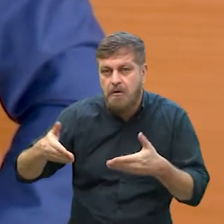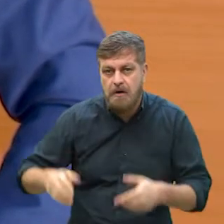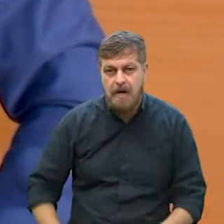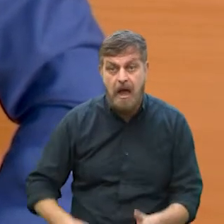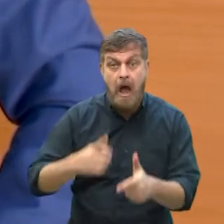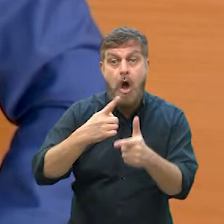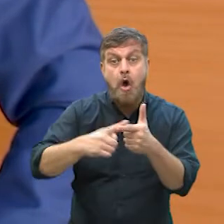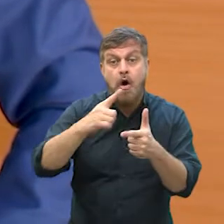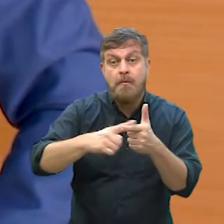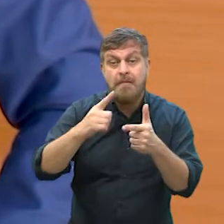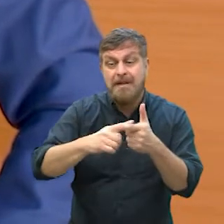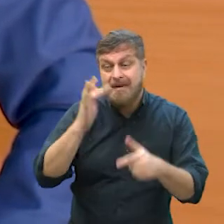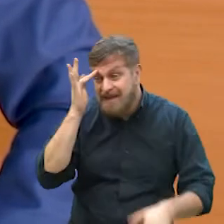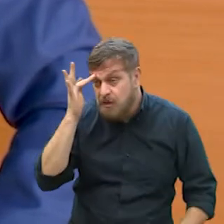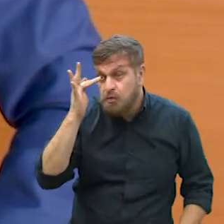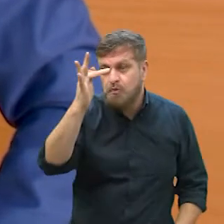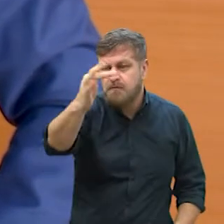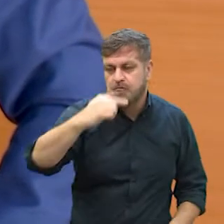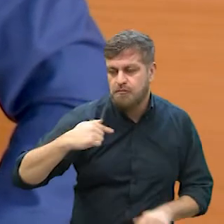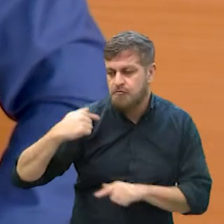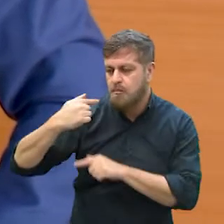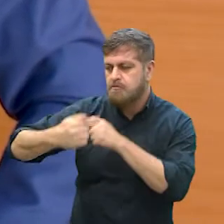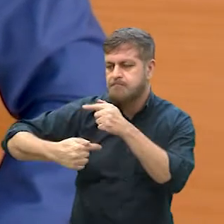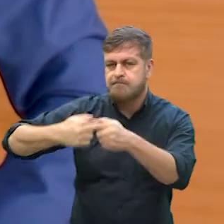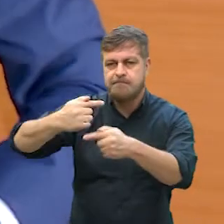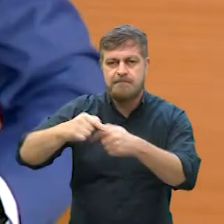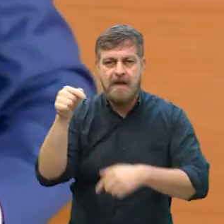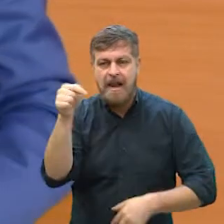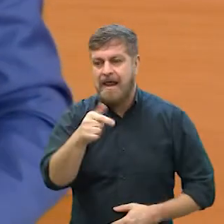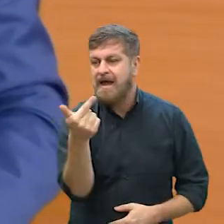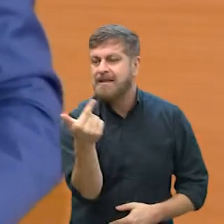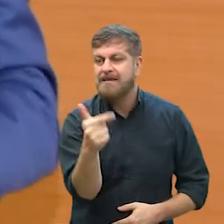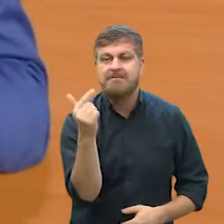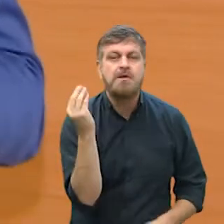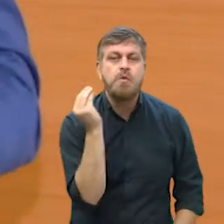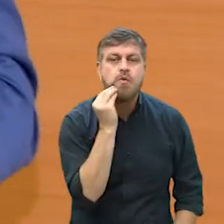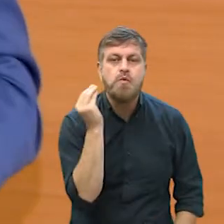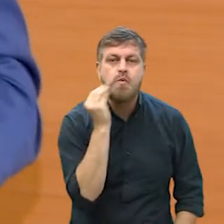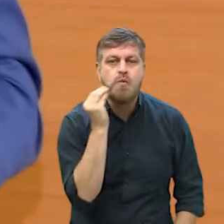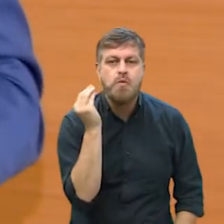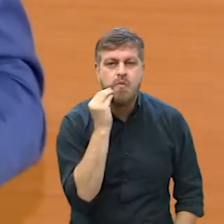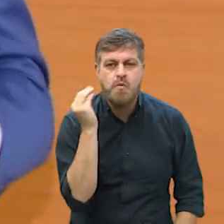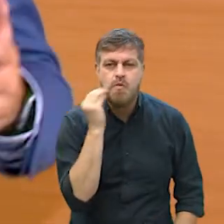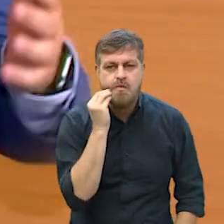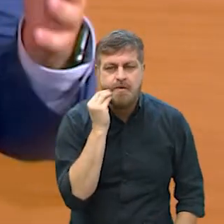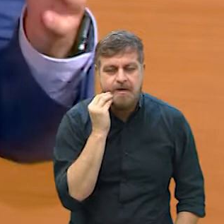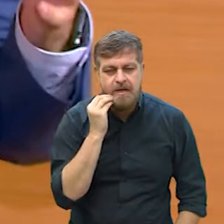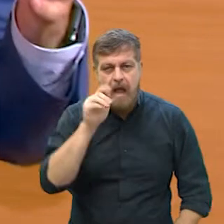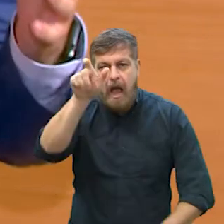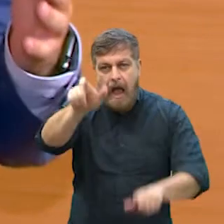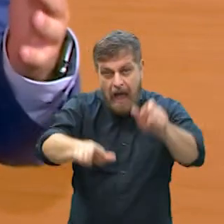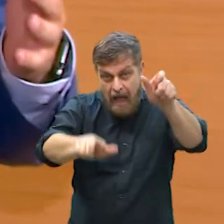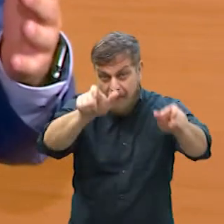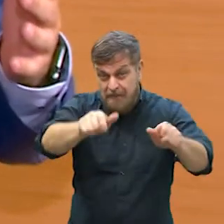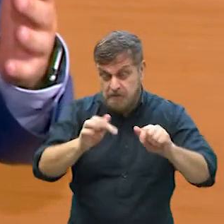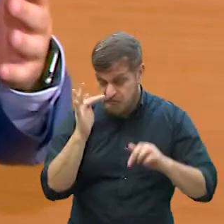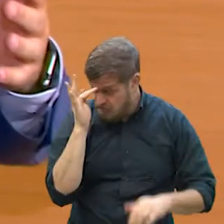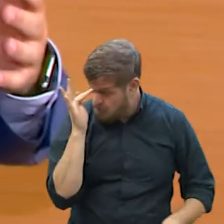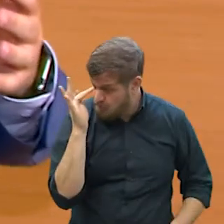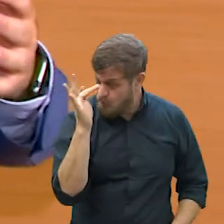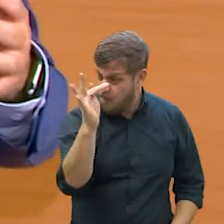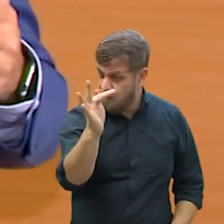agora, a consequência vai ser para uma geração que não vai ter uma oportunidade, vai ser uma geração que